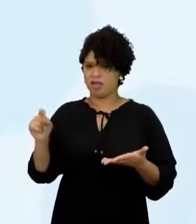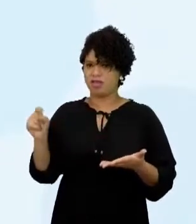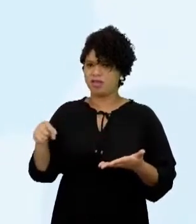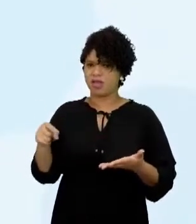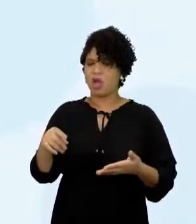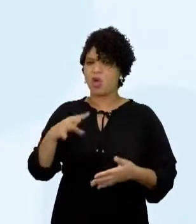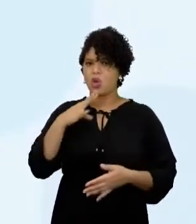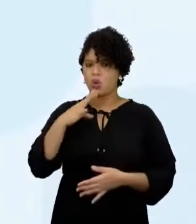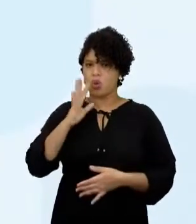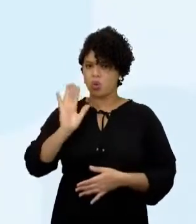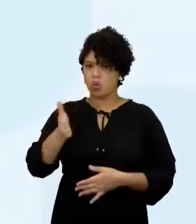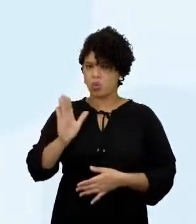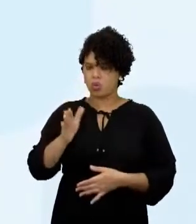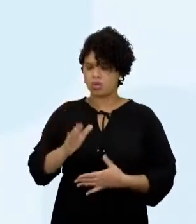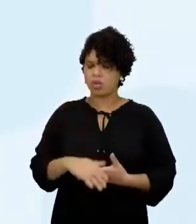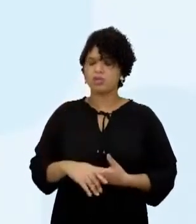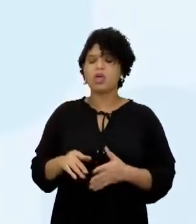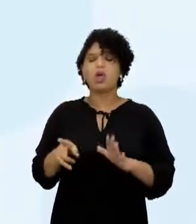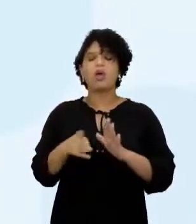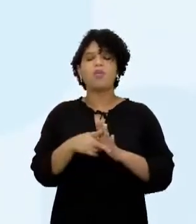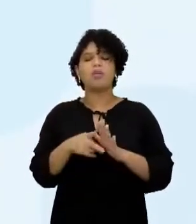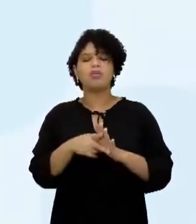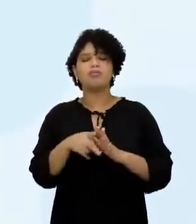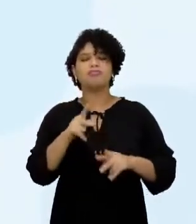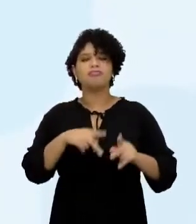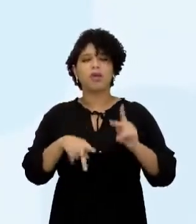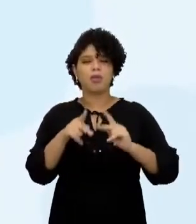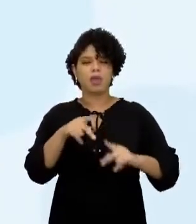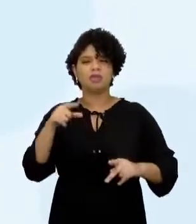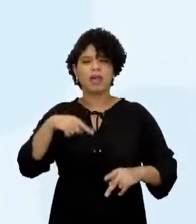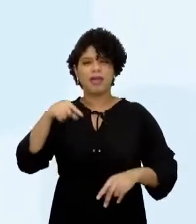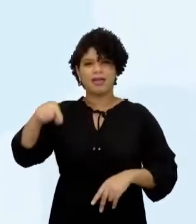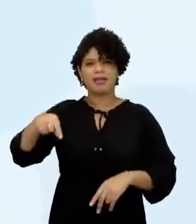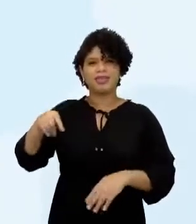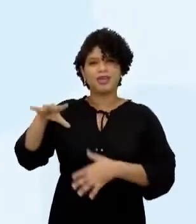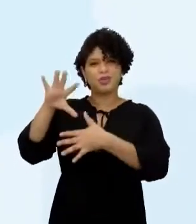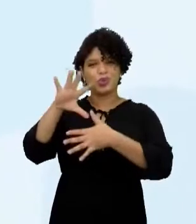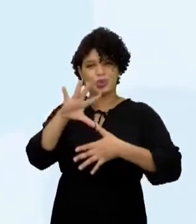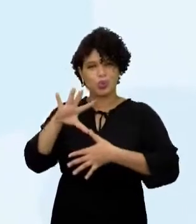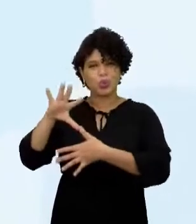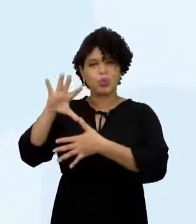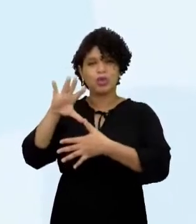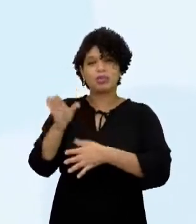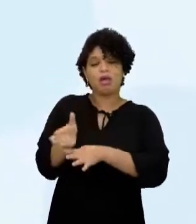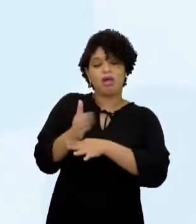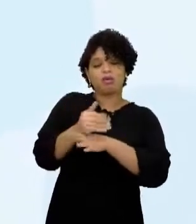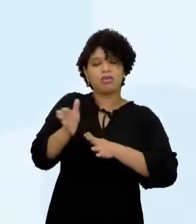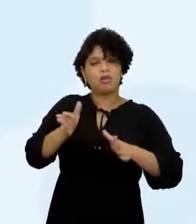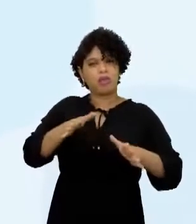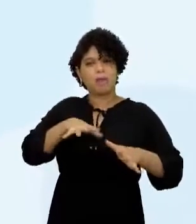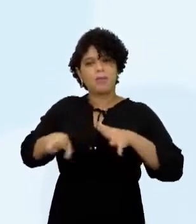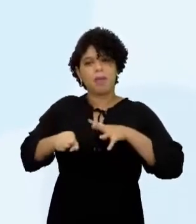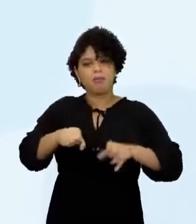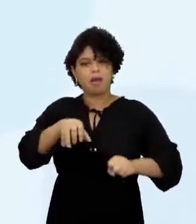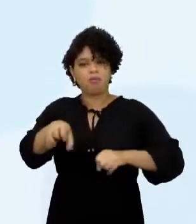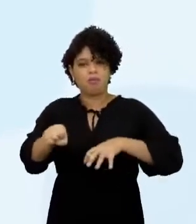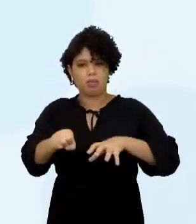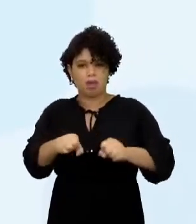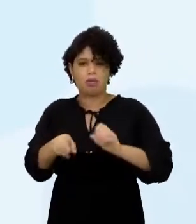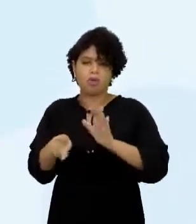Utilizadas aí pelos povos andinos também E outros povos indígenas Antes da colonização